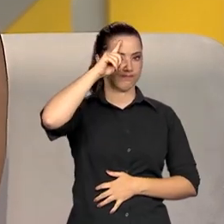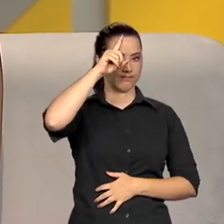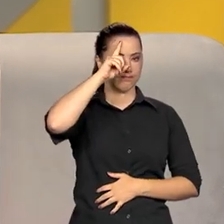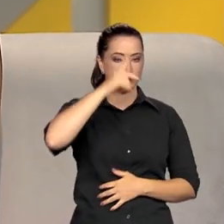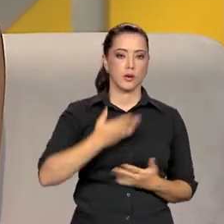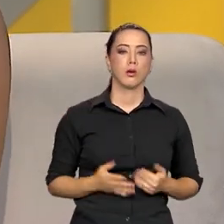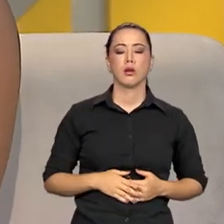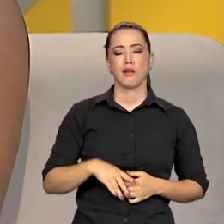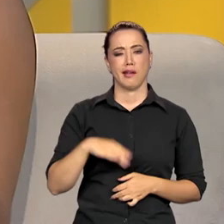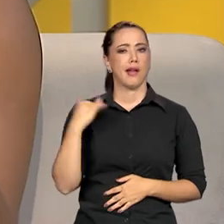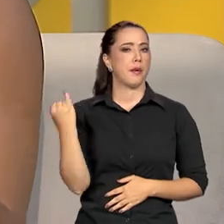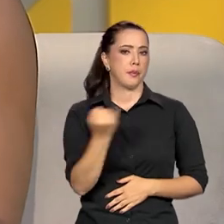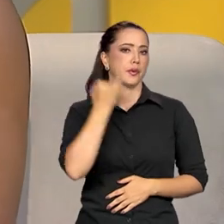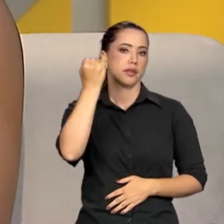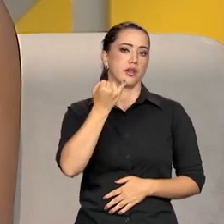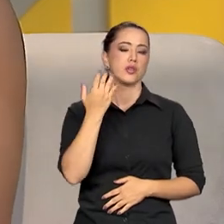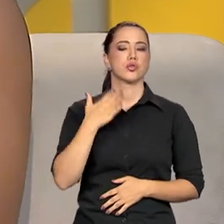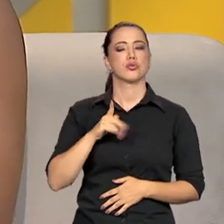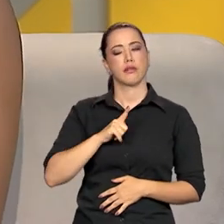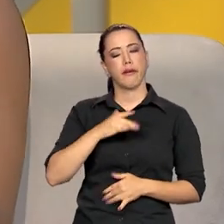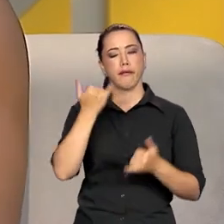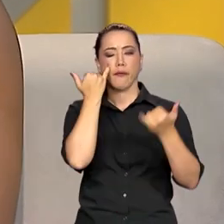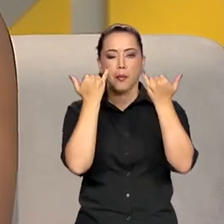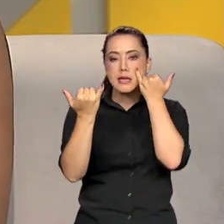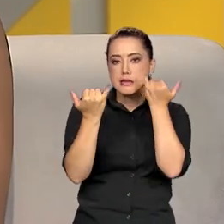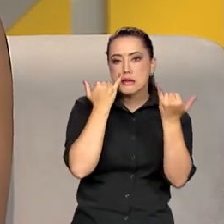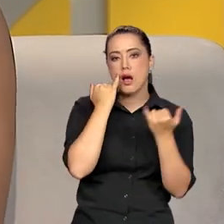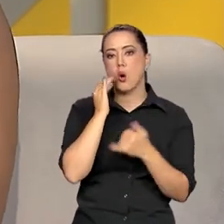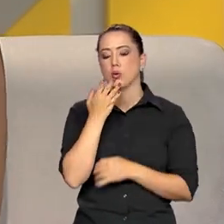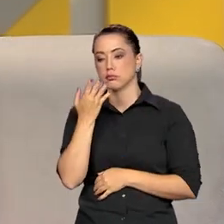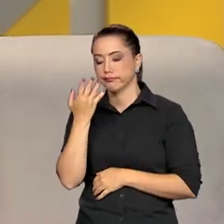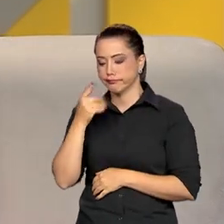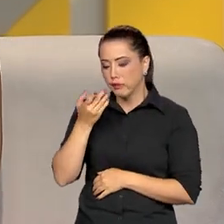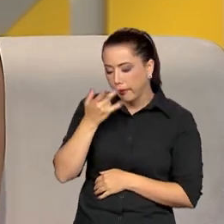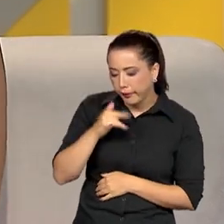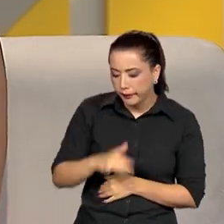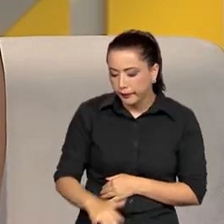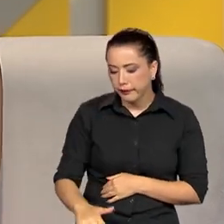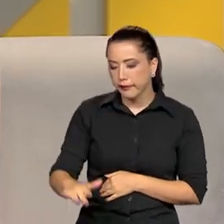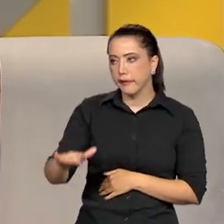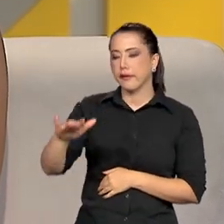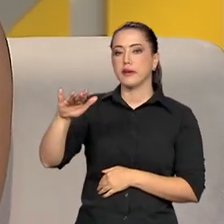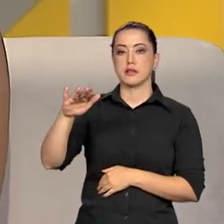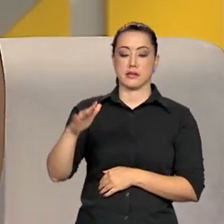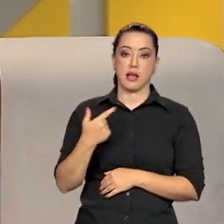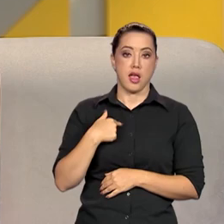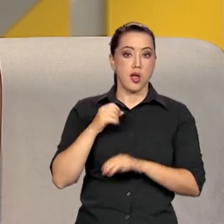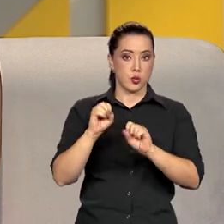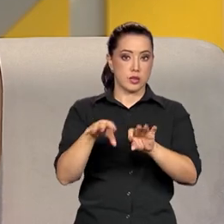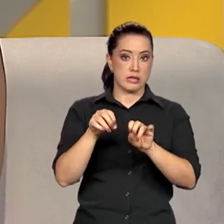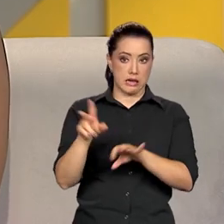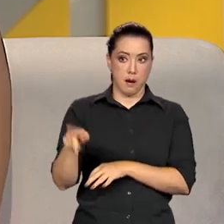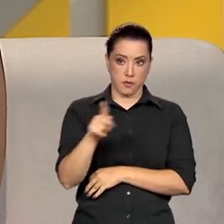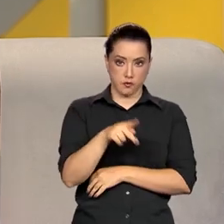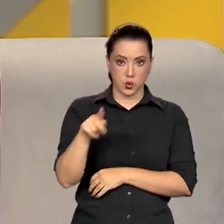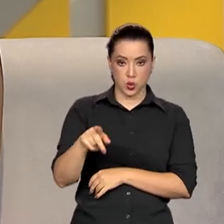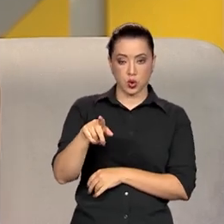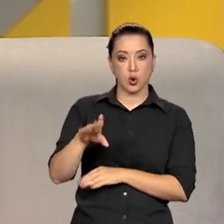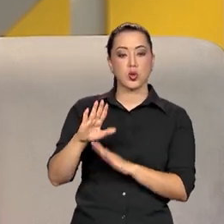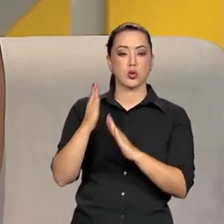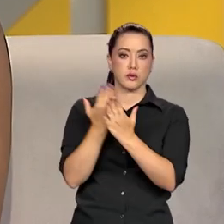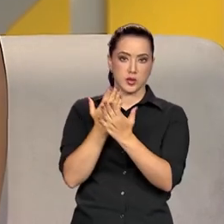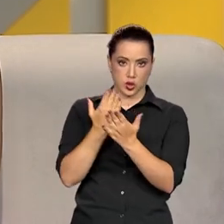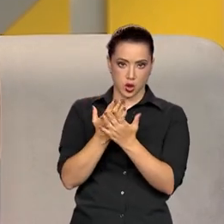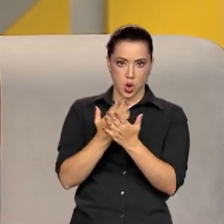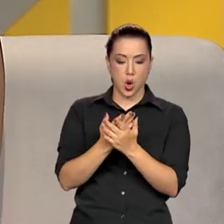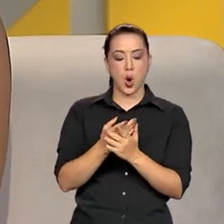informação, seja desde a educação básica, como a gente tem lá, eu dei aula dentro de uma high school para estudantes imigrantes que vinham do